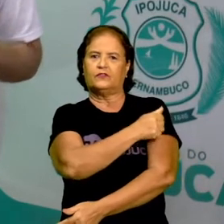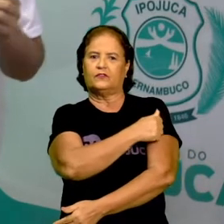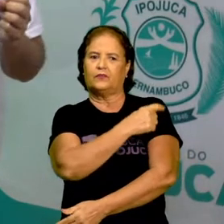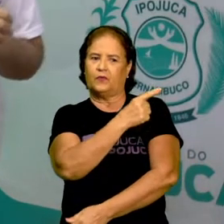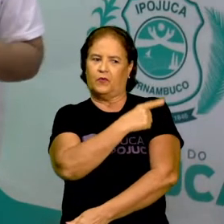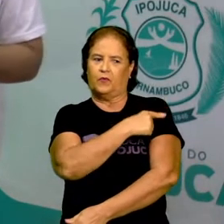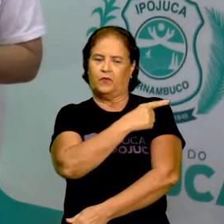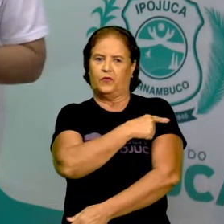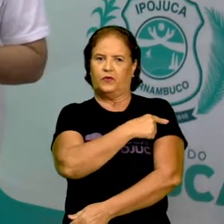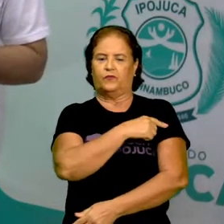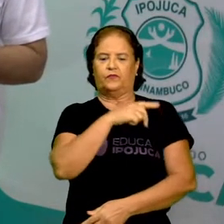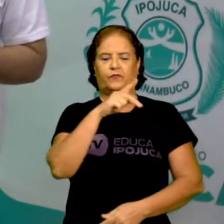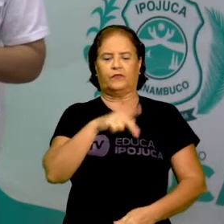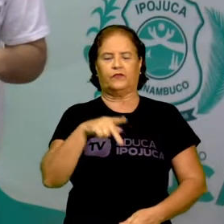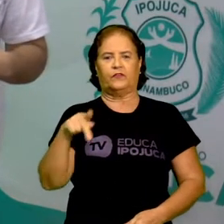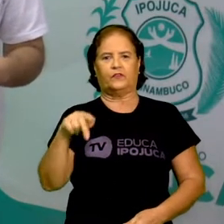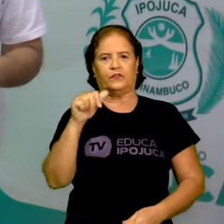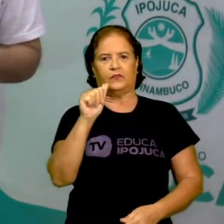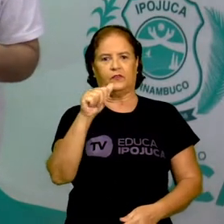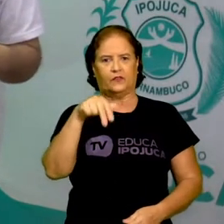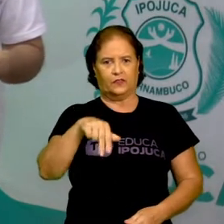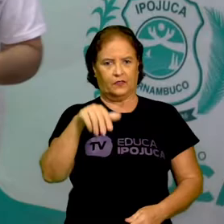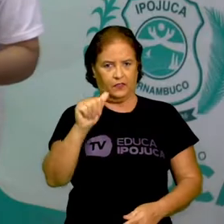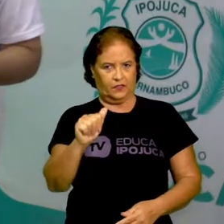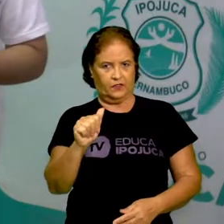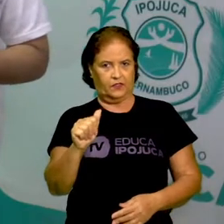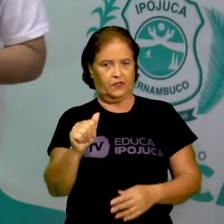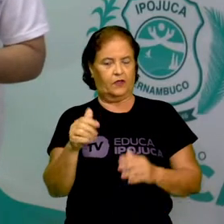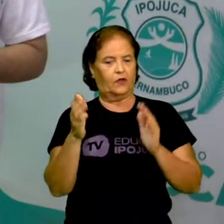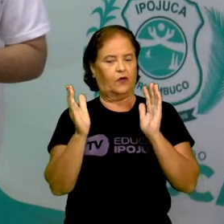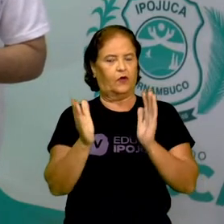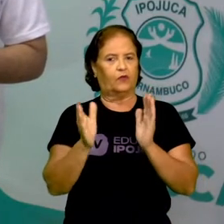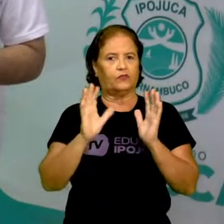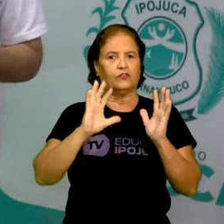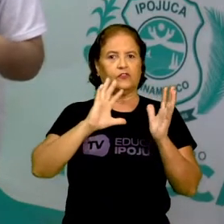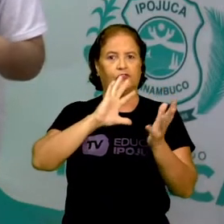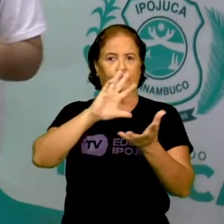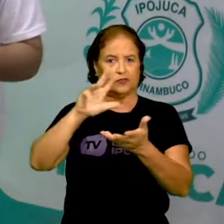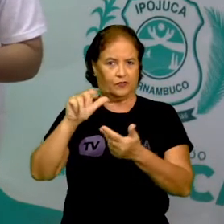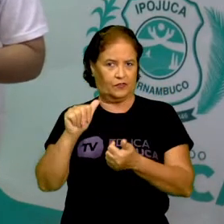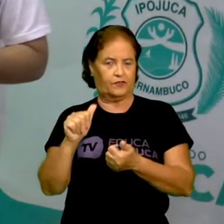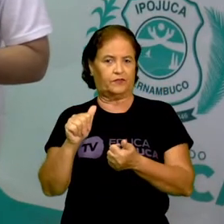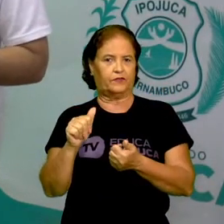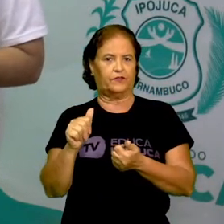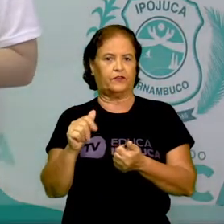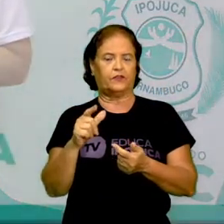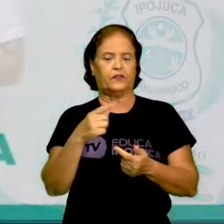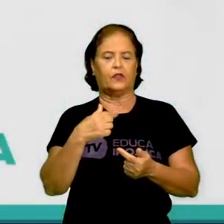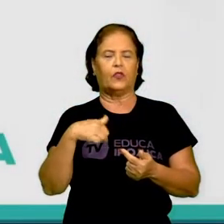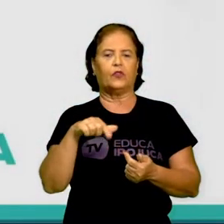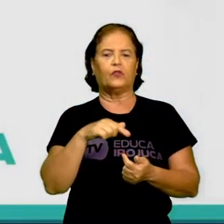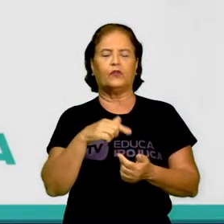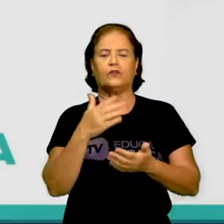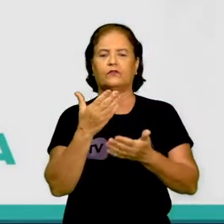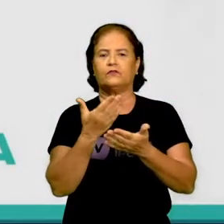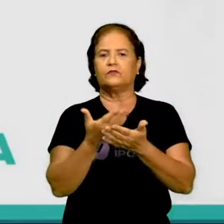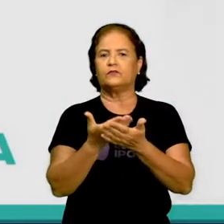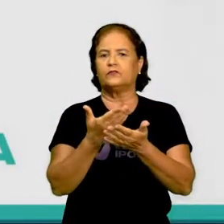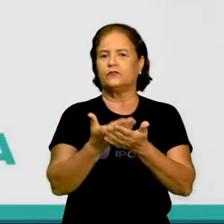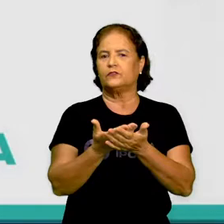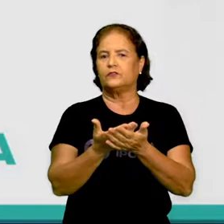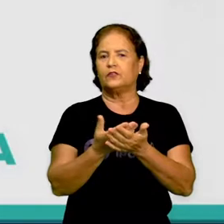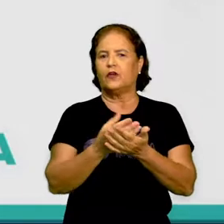ano. Eu sou a professora Ana e hoje na nossa aula de geografia nós iremos estudar os